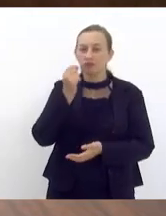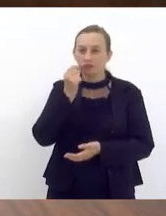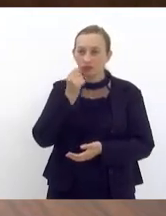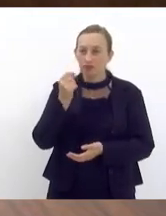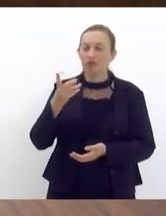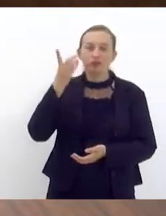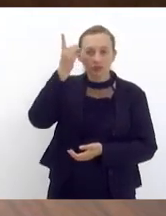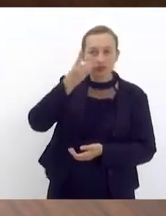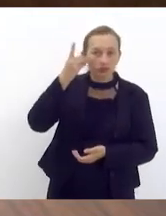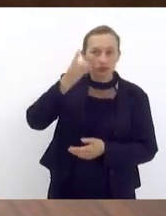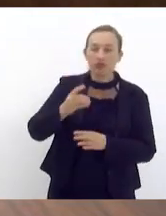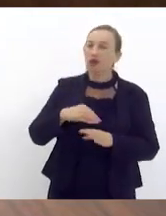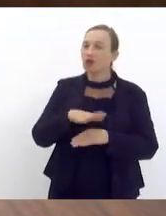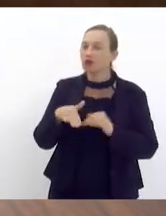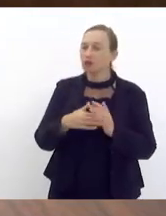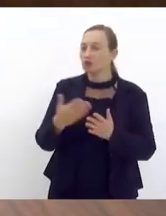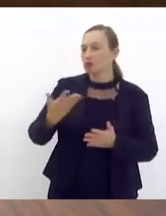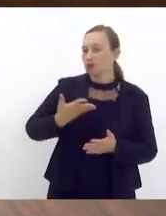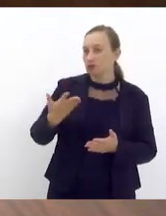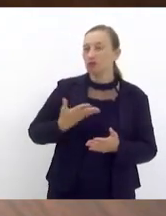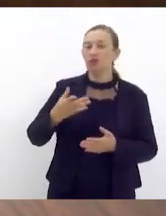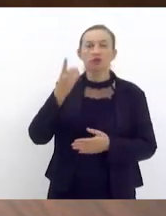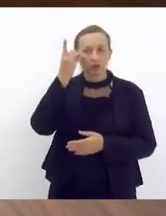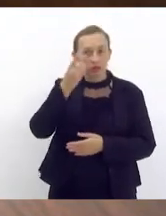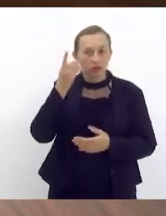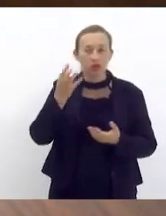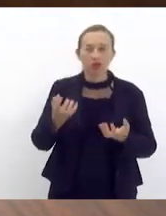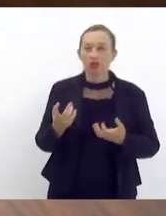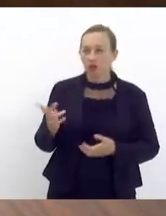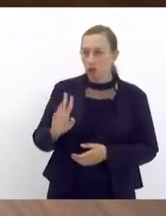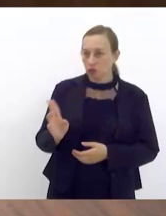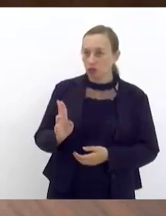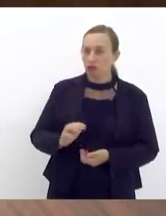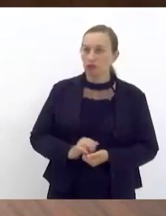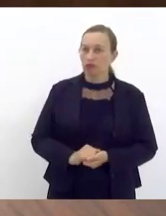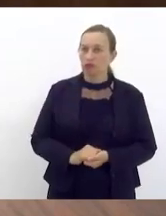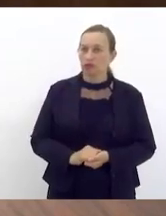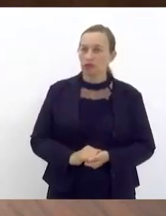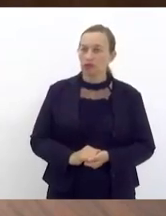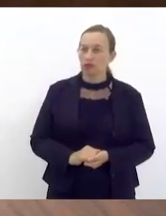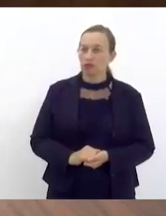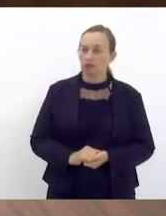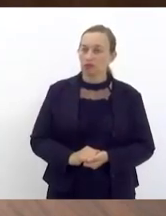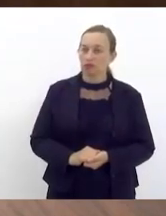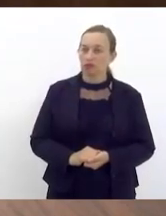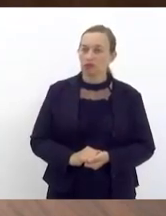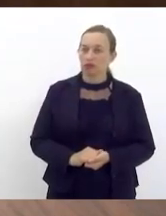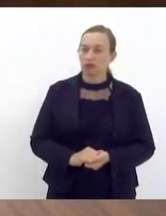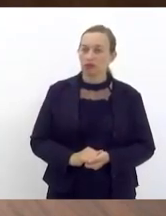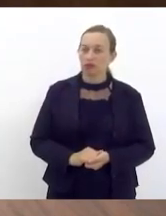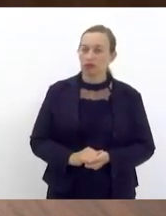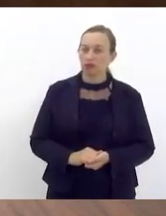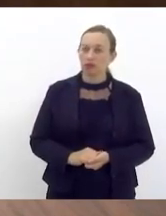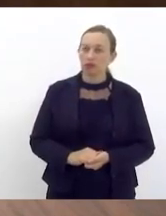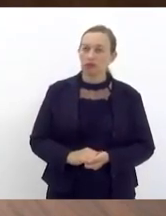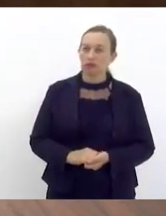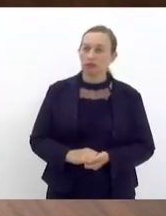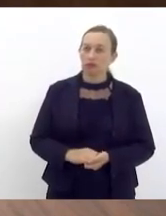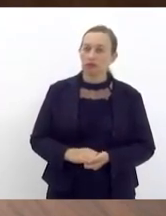abrindo com a autoria todos os colegas parlamentares que que eu só que está certo